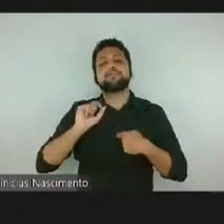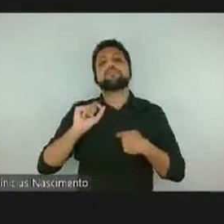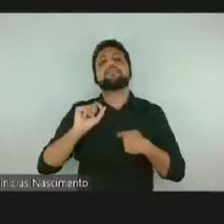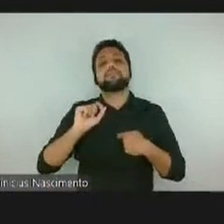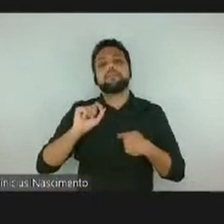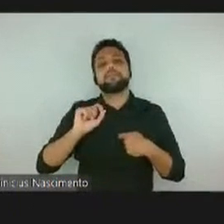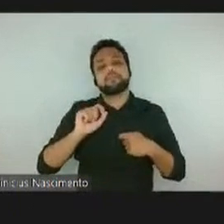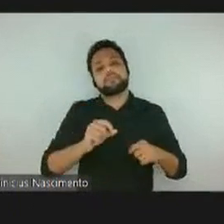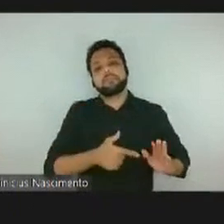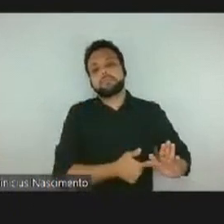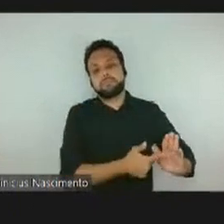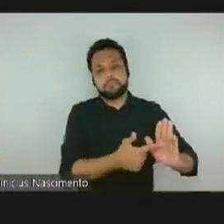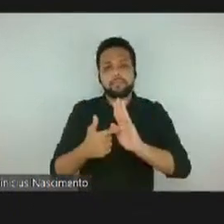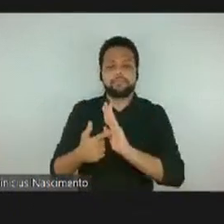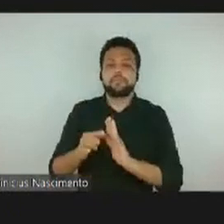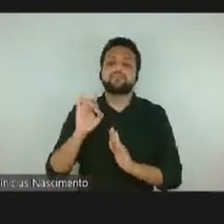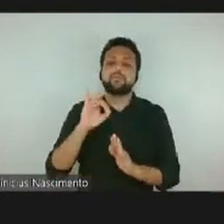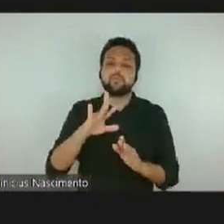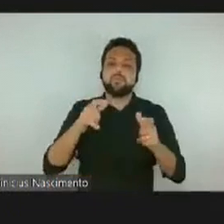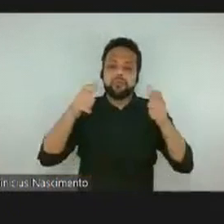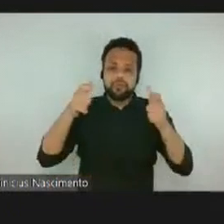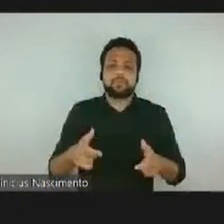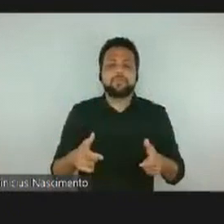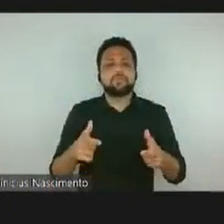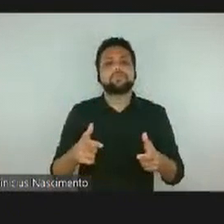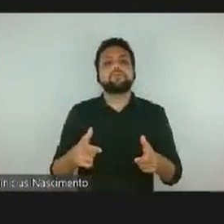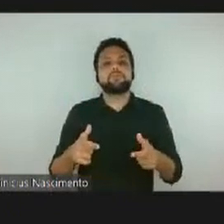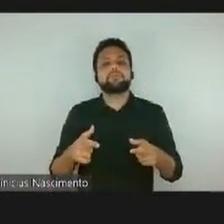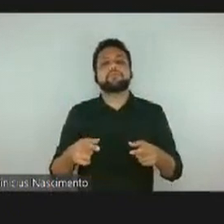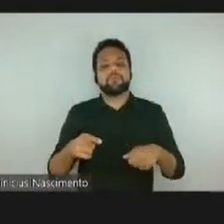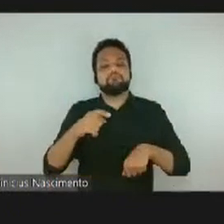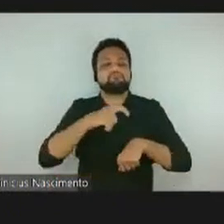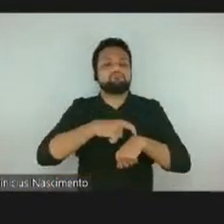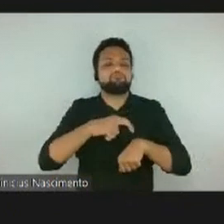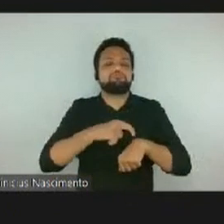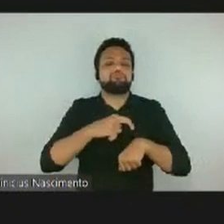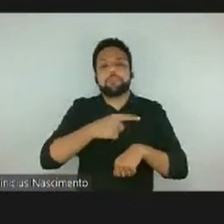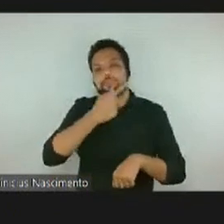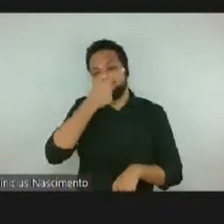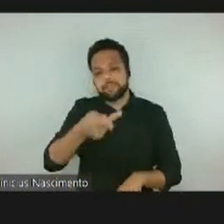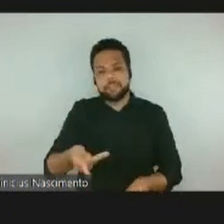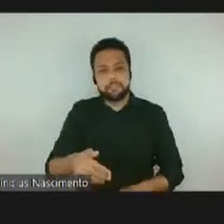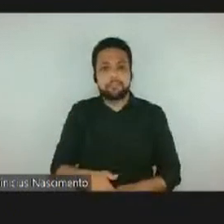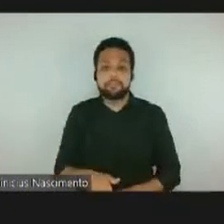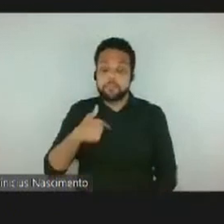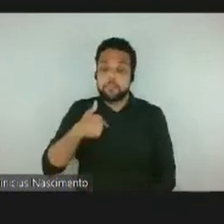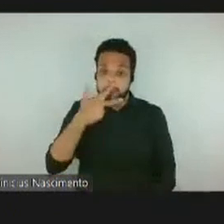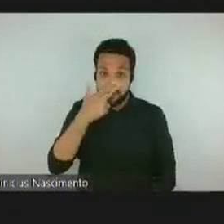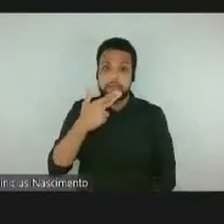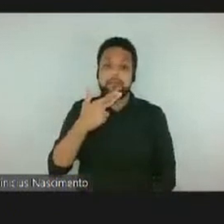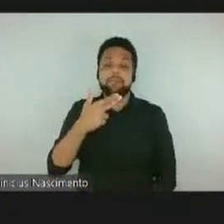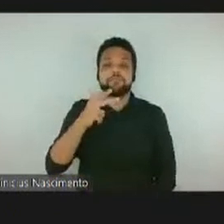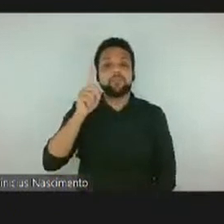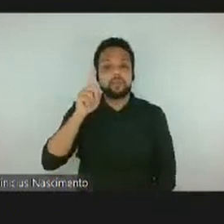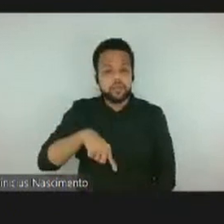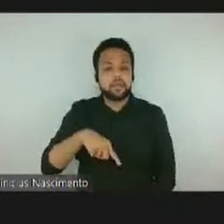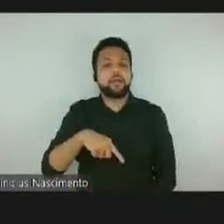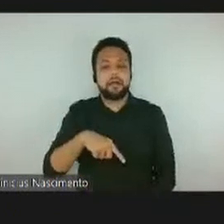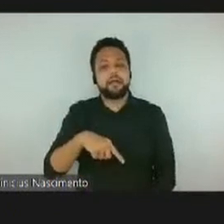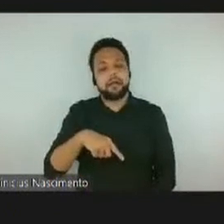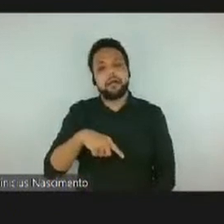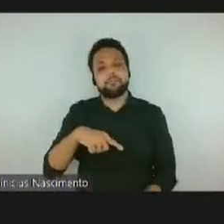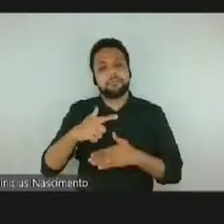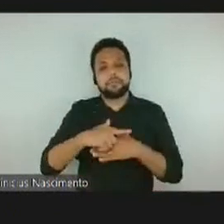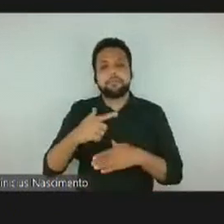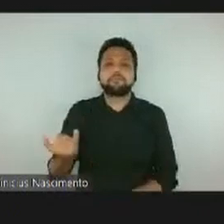fosse para além do seu espaço, para além do momento da visita, que eu acho que é esse o papel principal